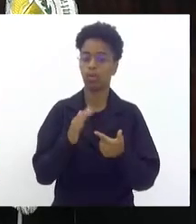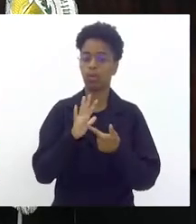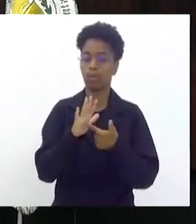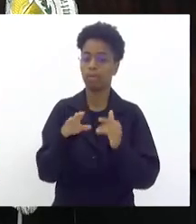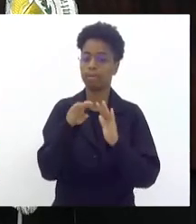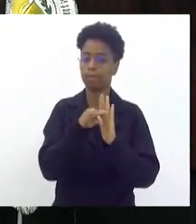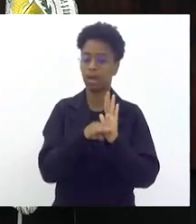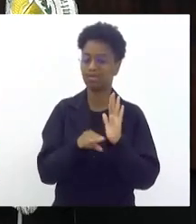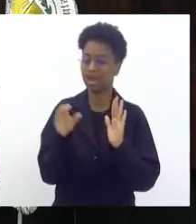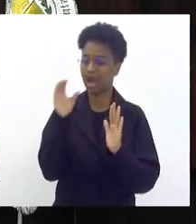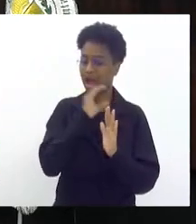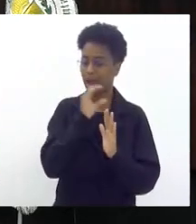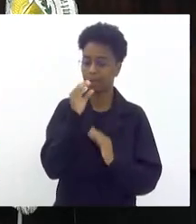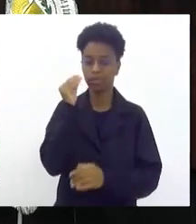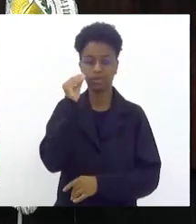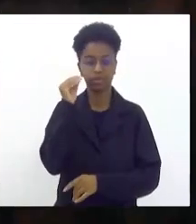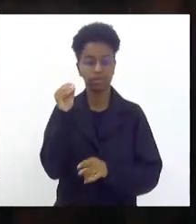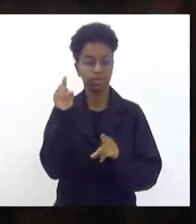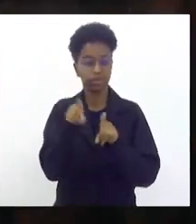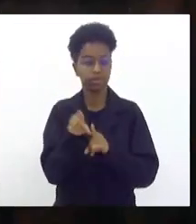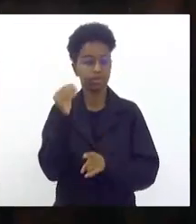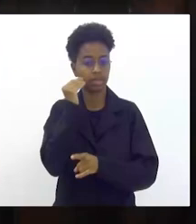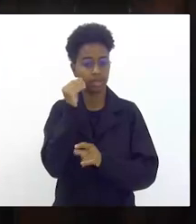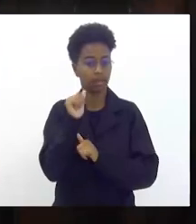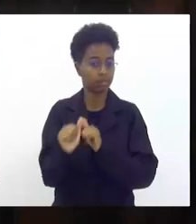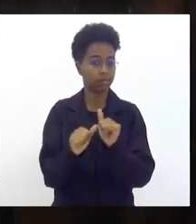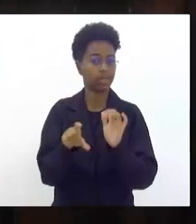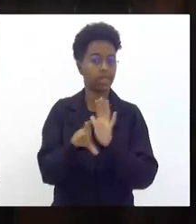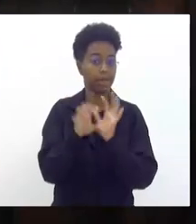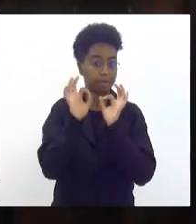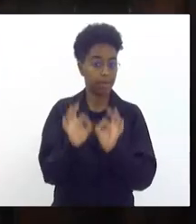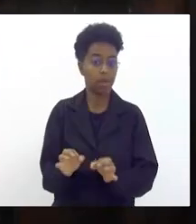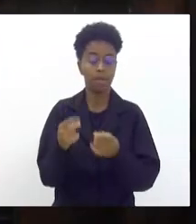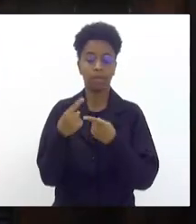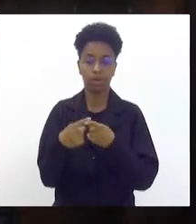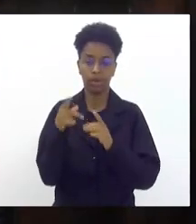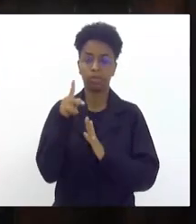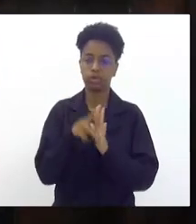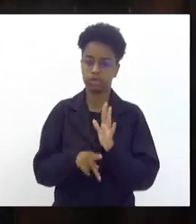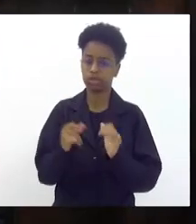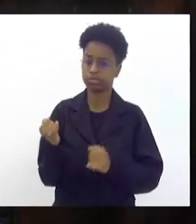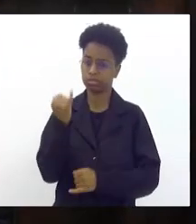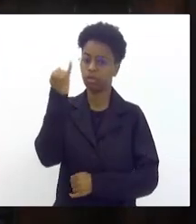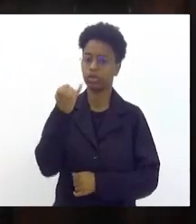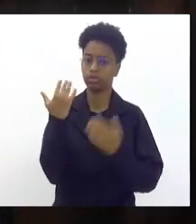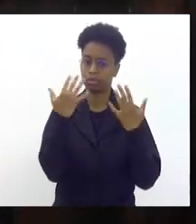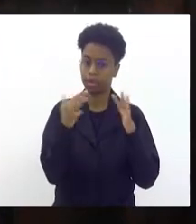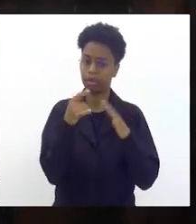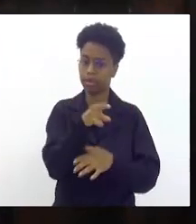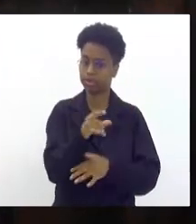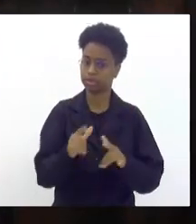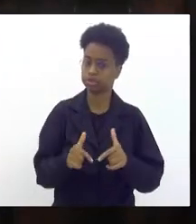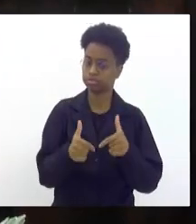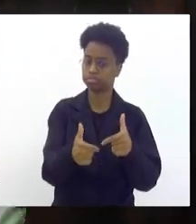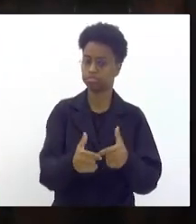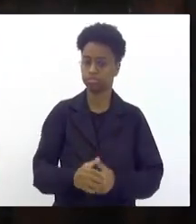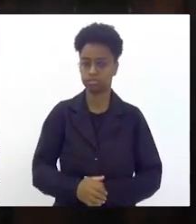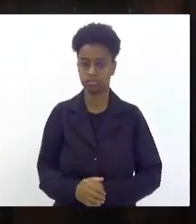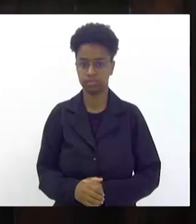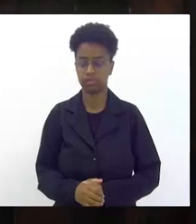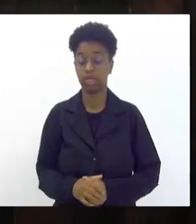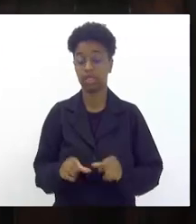tão logo e torná-lo lei porque efetivamente é projeto absolutamente meritório parabéns pela iniciativa deputado Luiz Cláudio